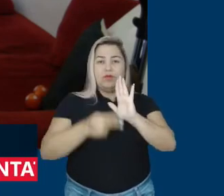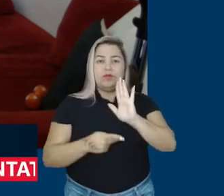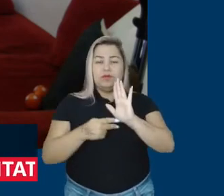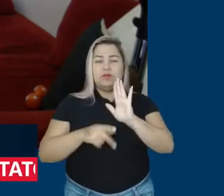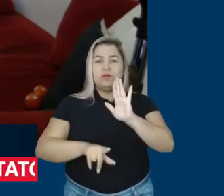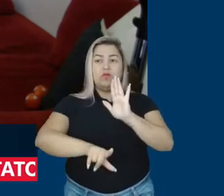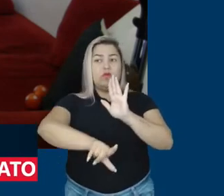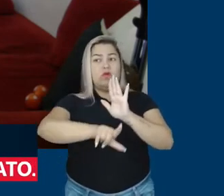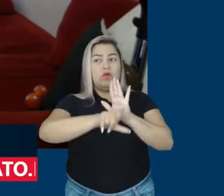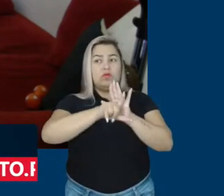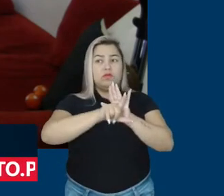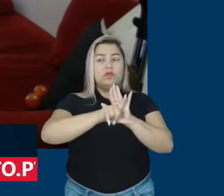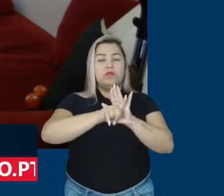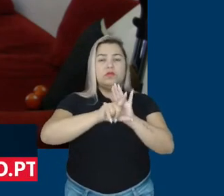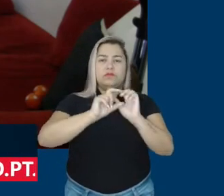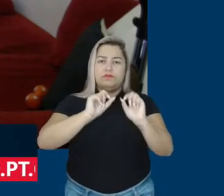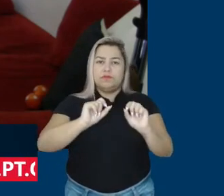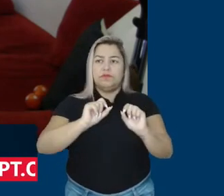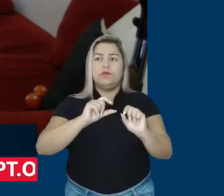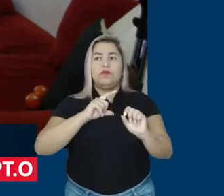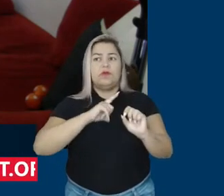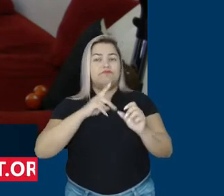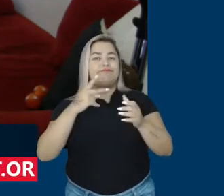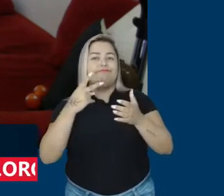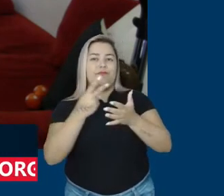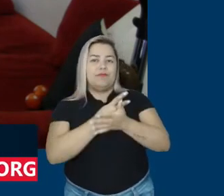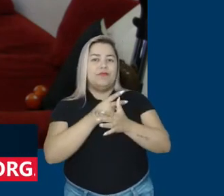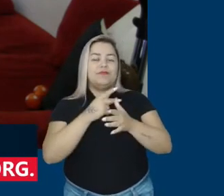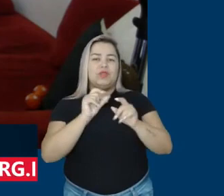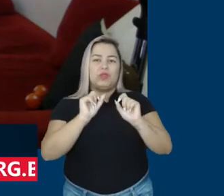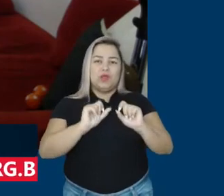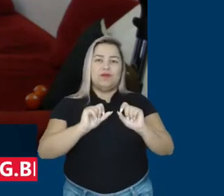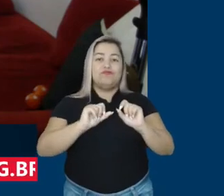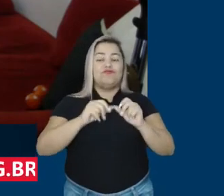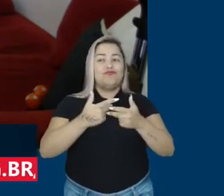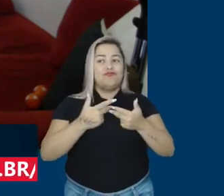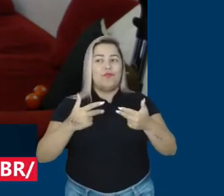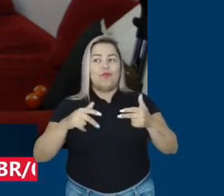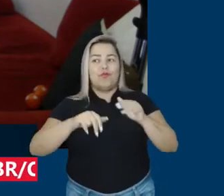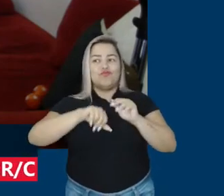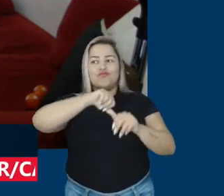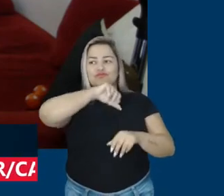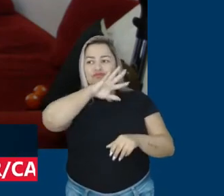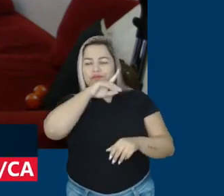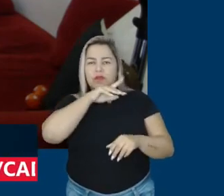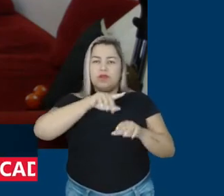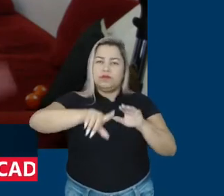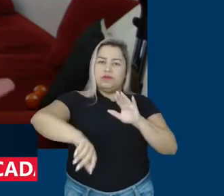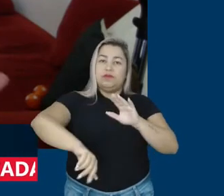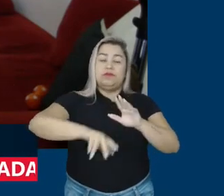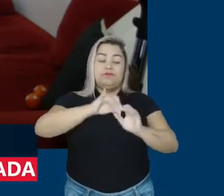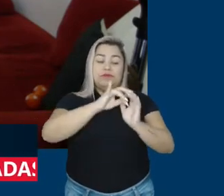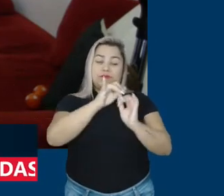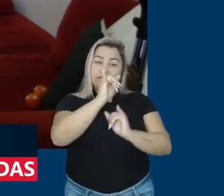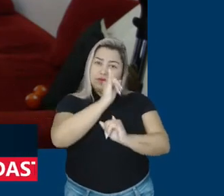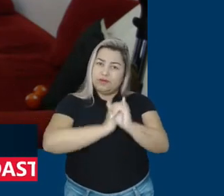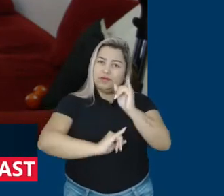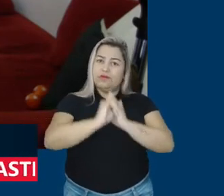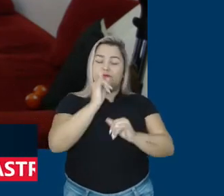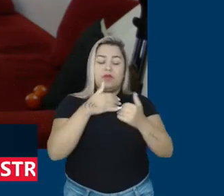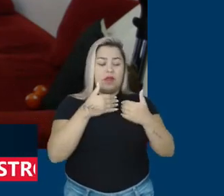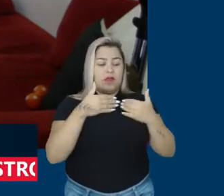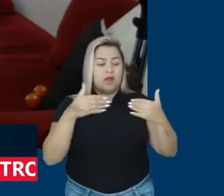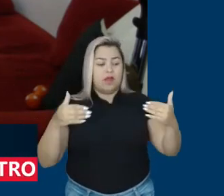advogando que o projeto prejudicaria a internet dos brasileiros, colocando uma mensagem logo quando você abre a